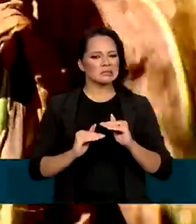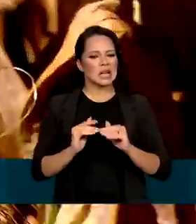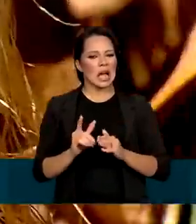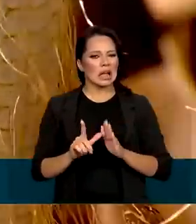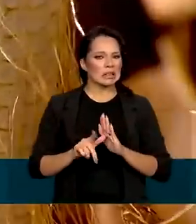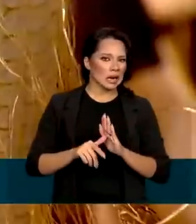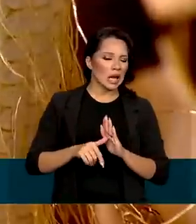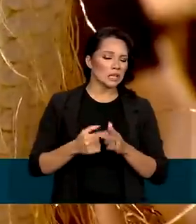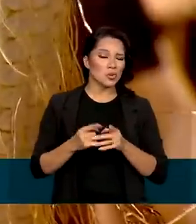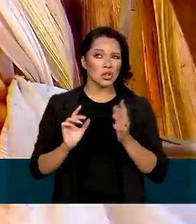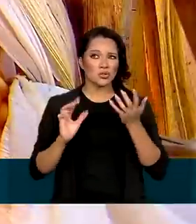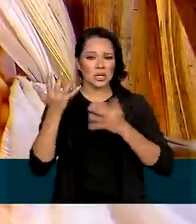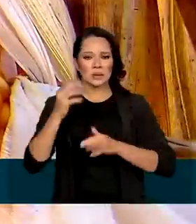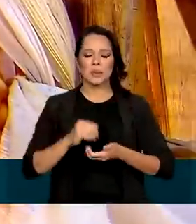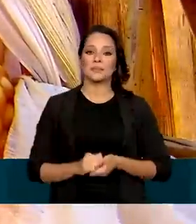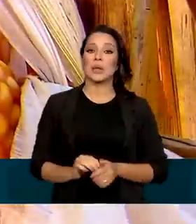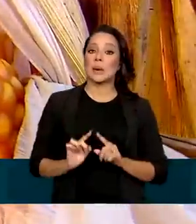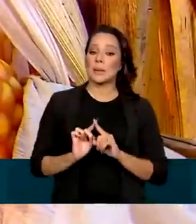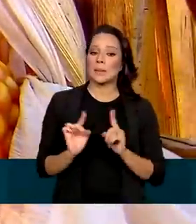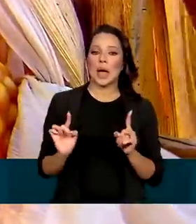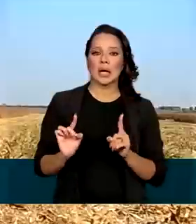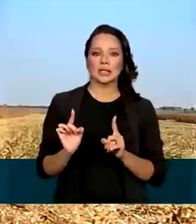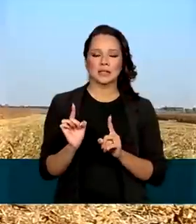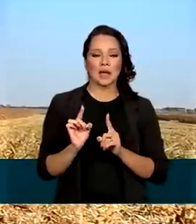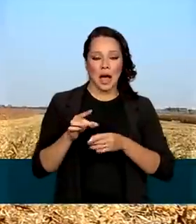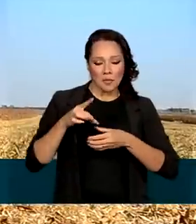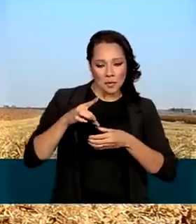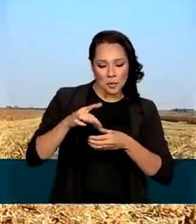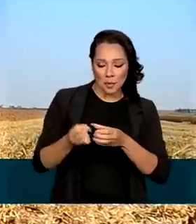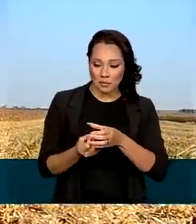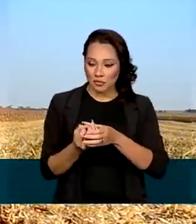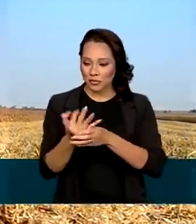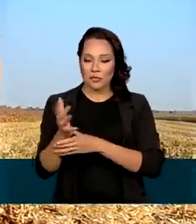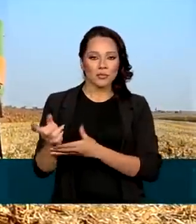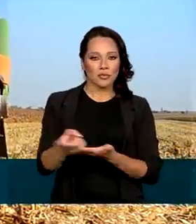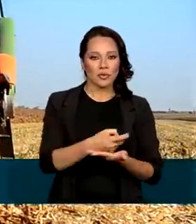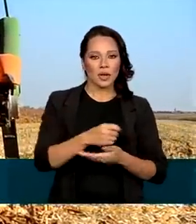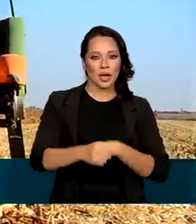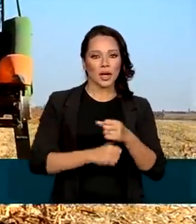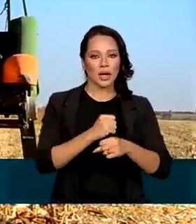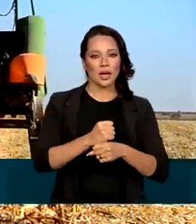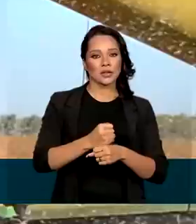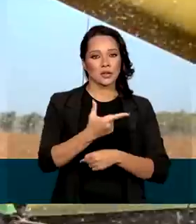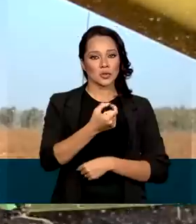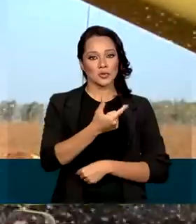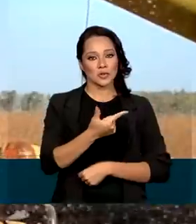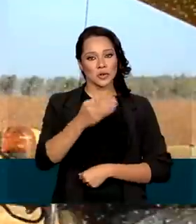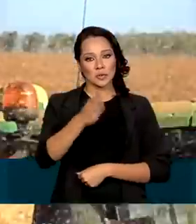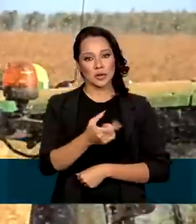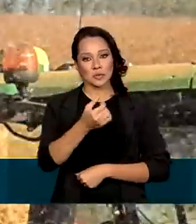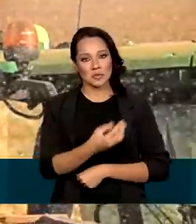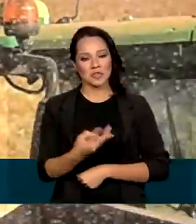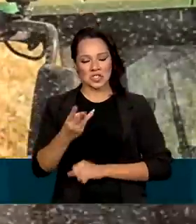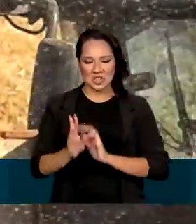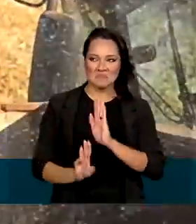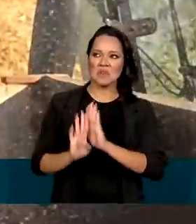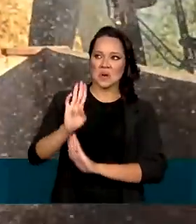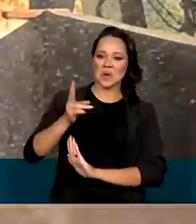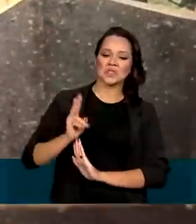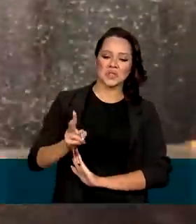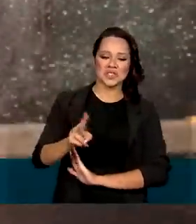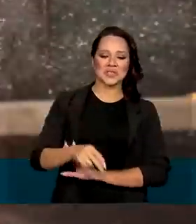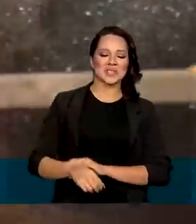de fatores climáticos. Ainda assim, a produção estimada para 2022 e 2023 continua recorde.